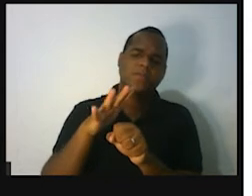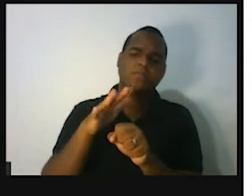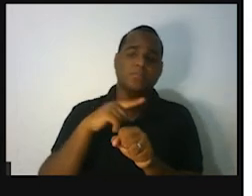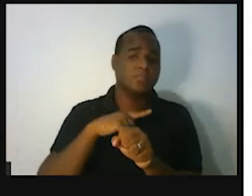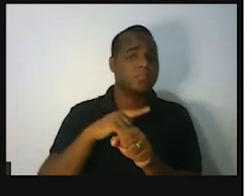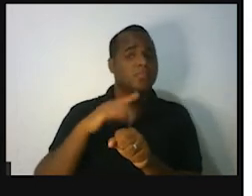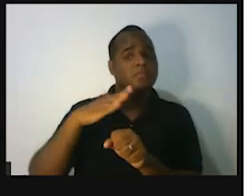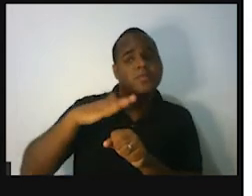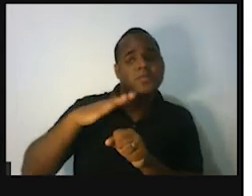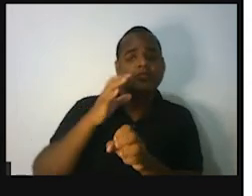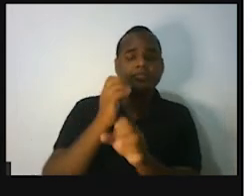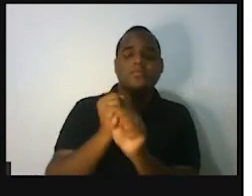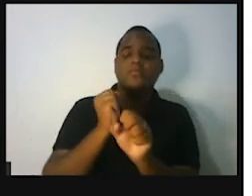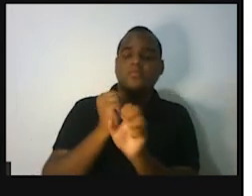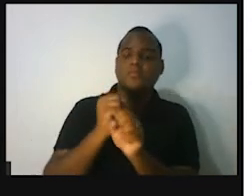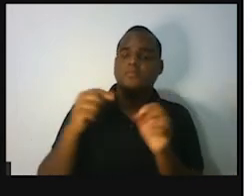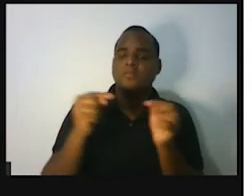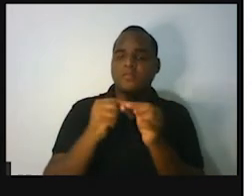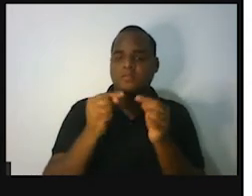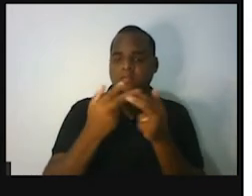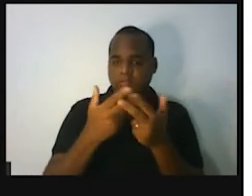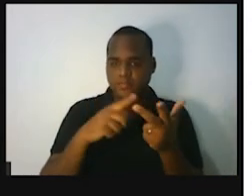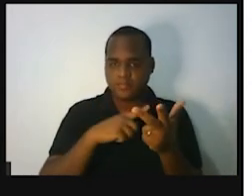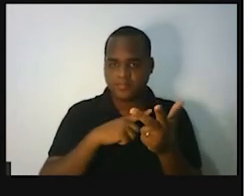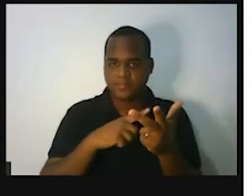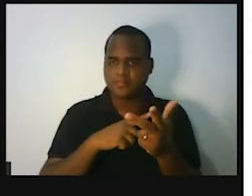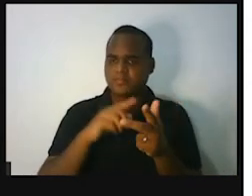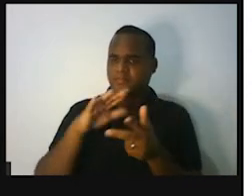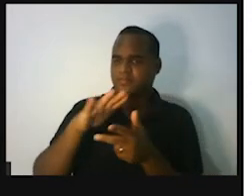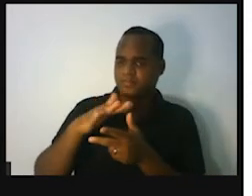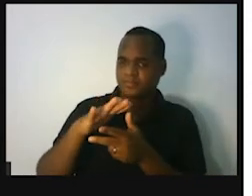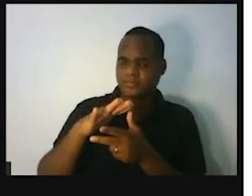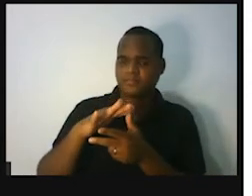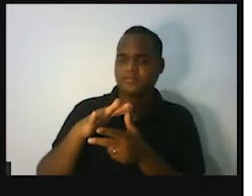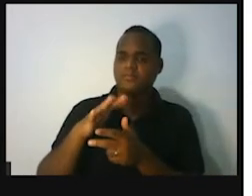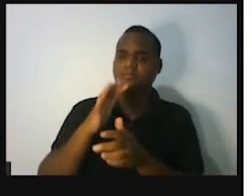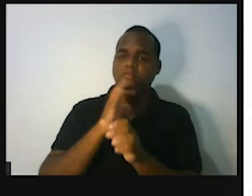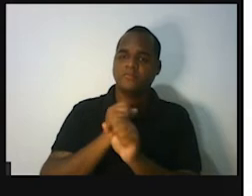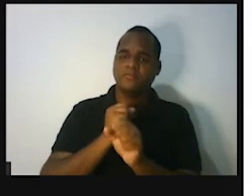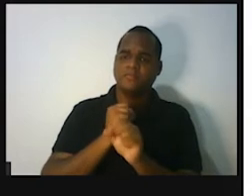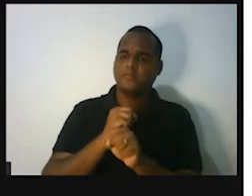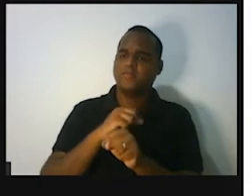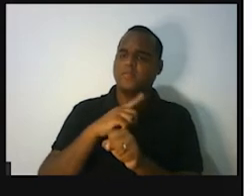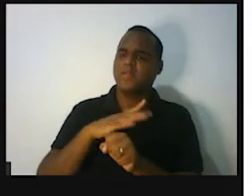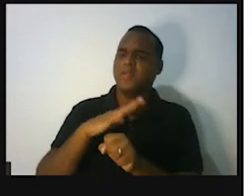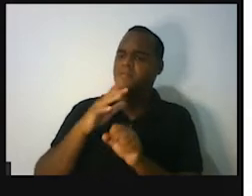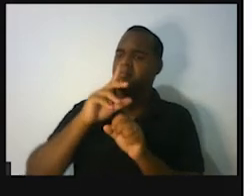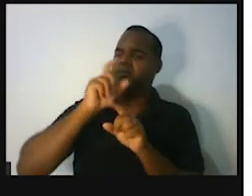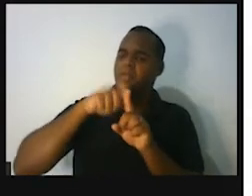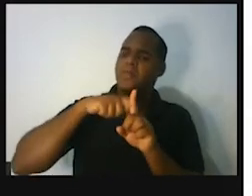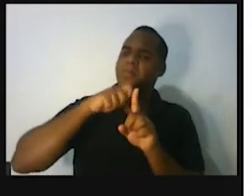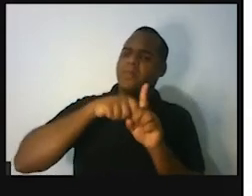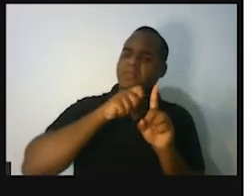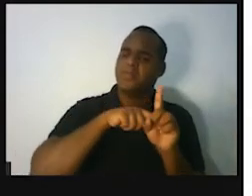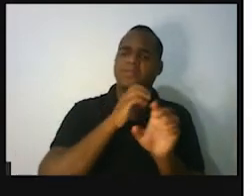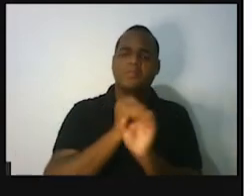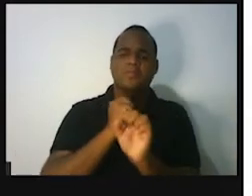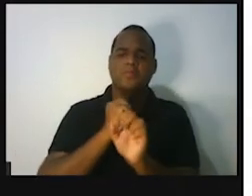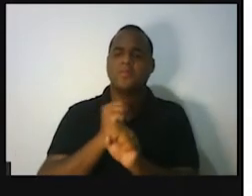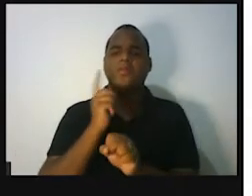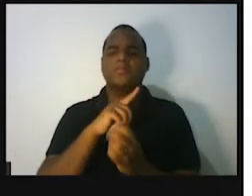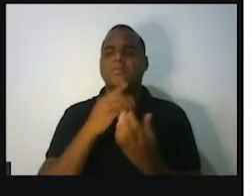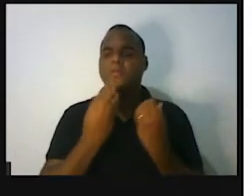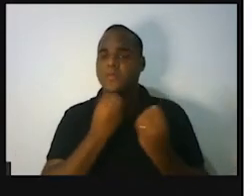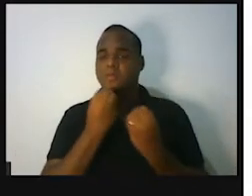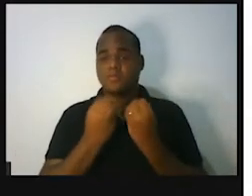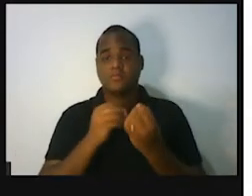ou menos, de forma igual, qual vai ser o consumo de cada mês? Bom, então a